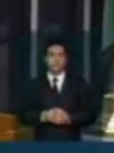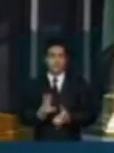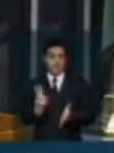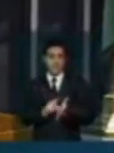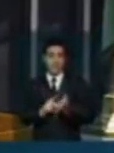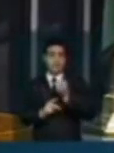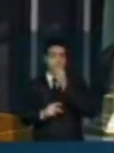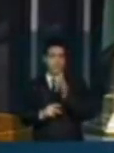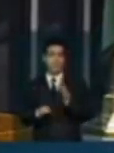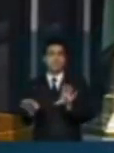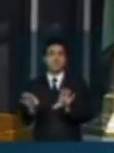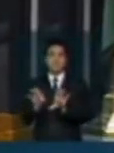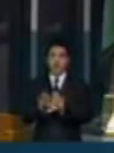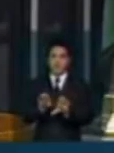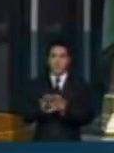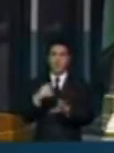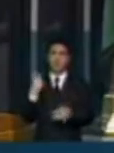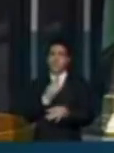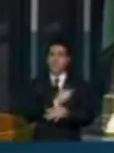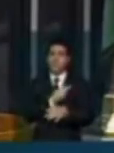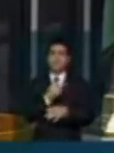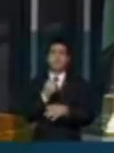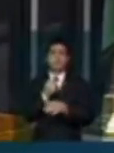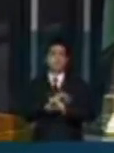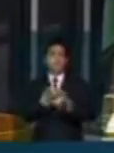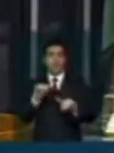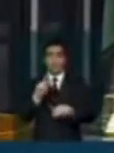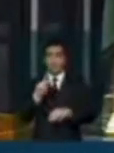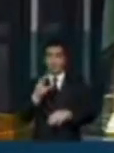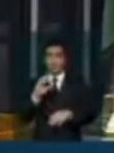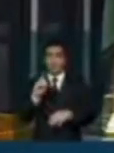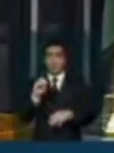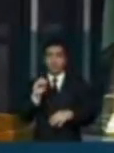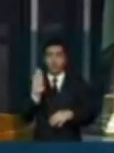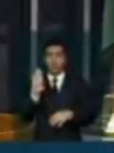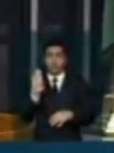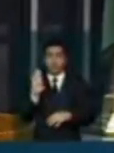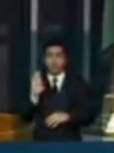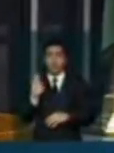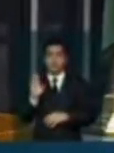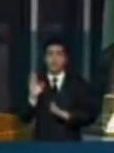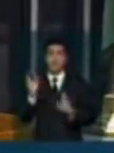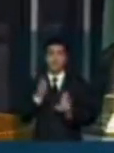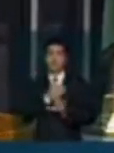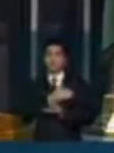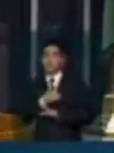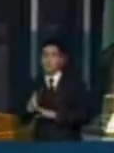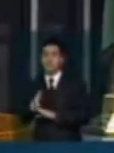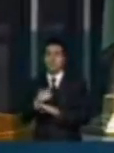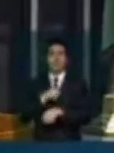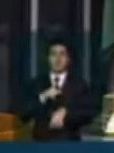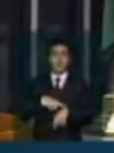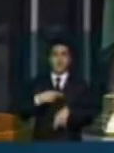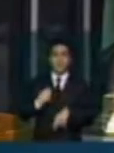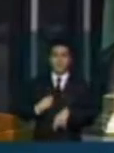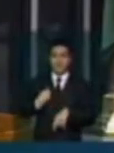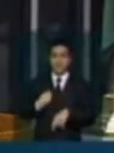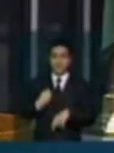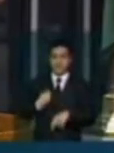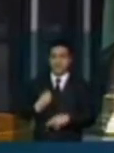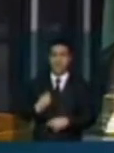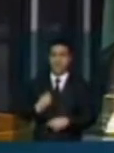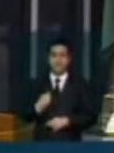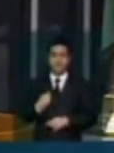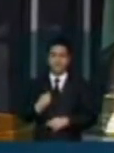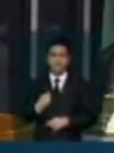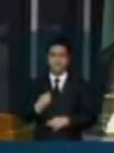nós registrarmos que o PCdoB passou, nesse período curtíssimo de vida legal, apesar